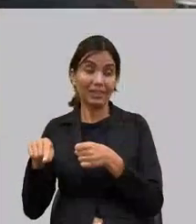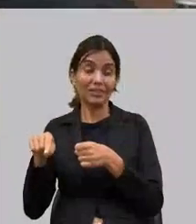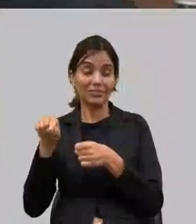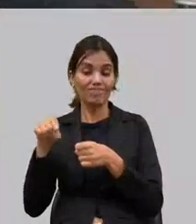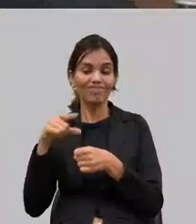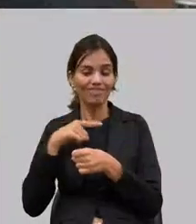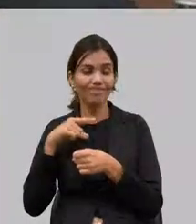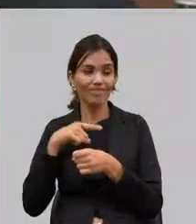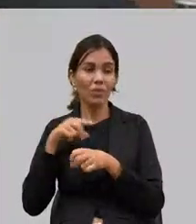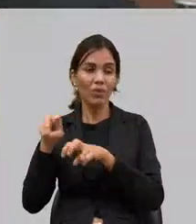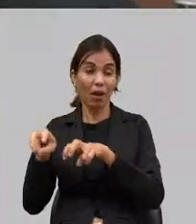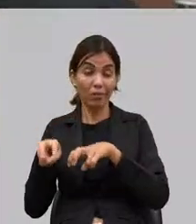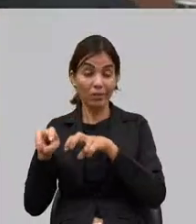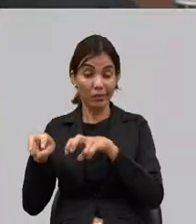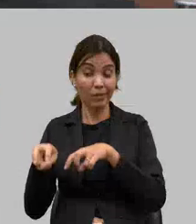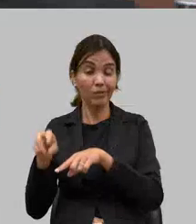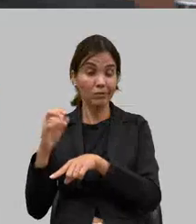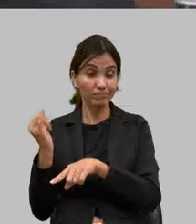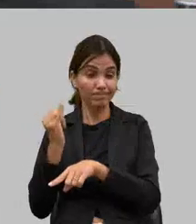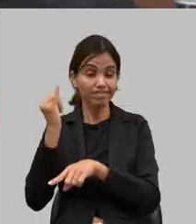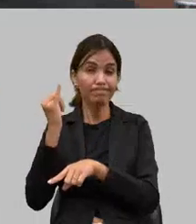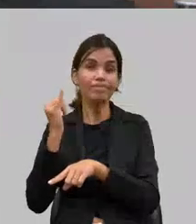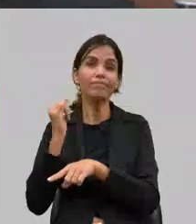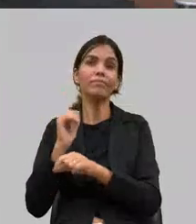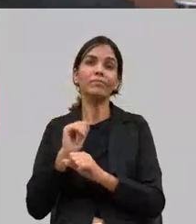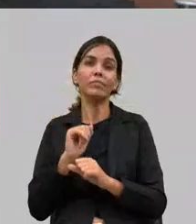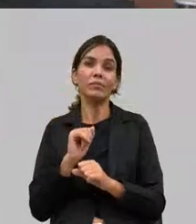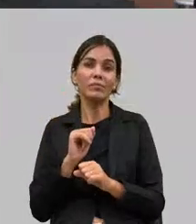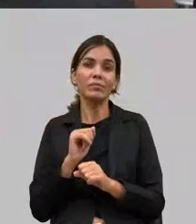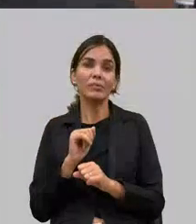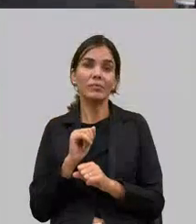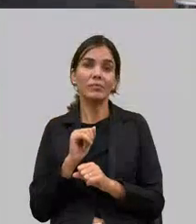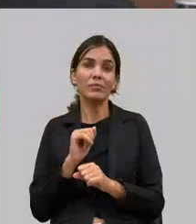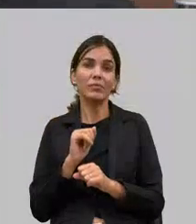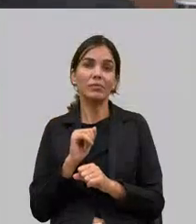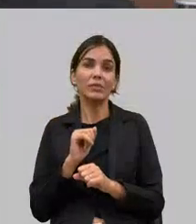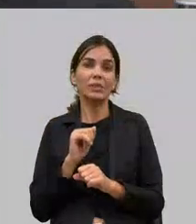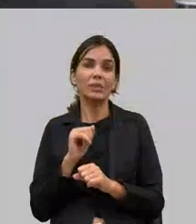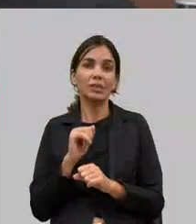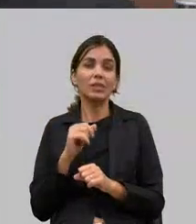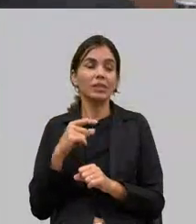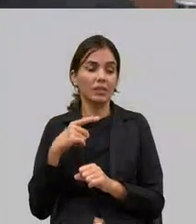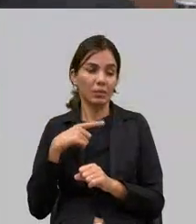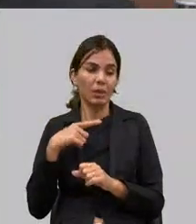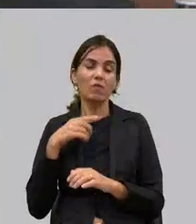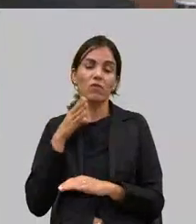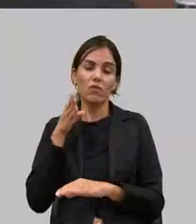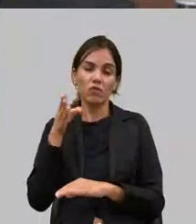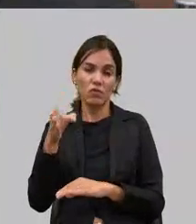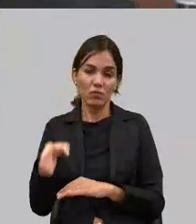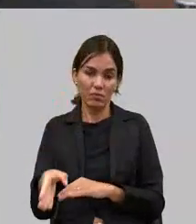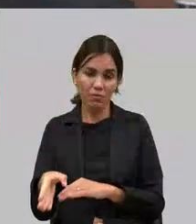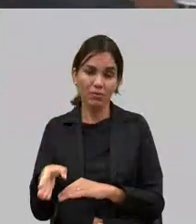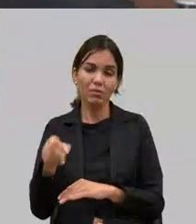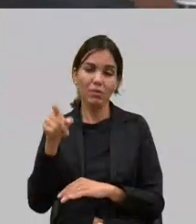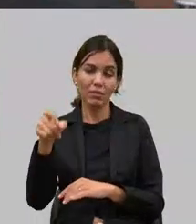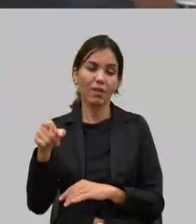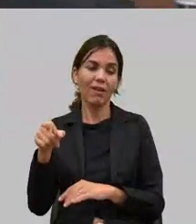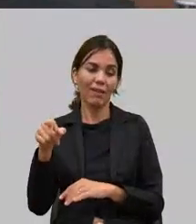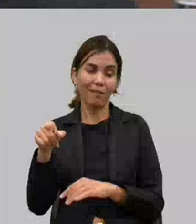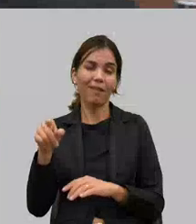como o coronel Henrique que estava falando no Minas Grita pelo Leite tivemos lá com vários produtores da região